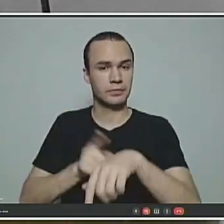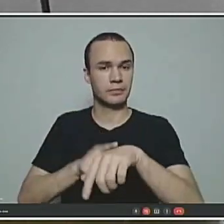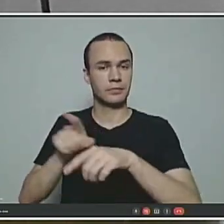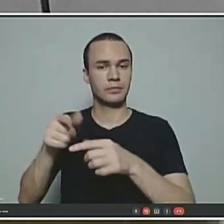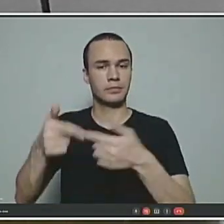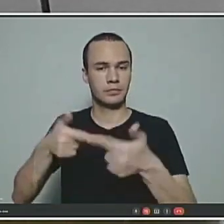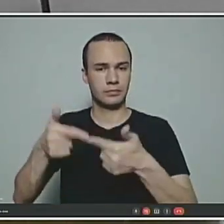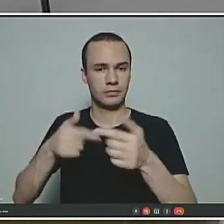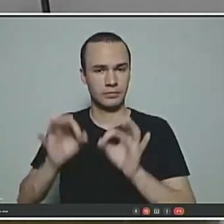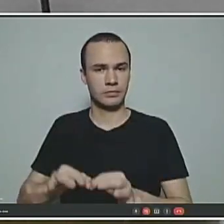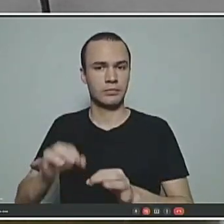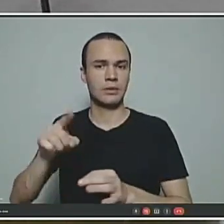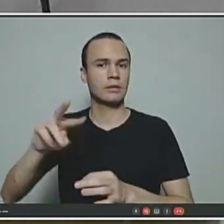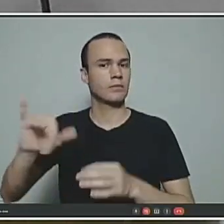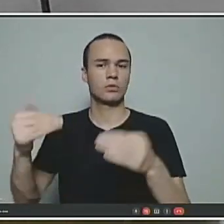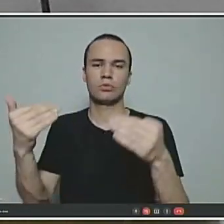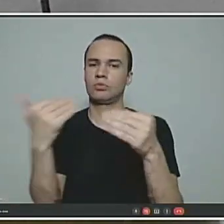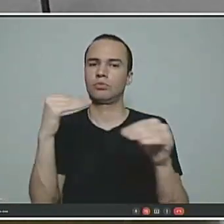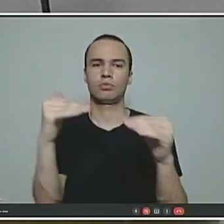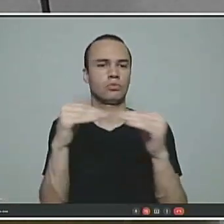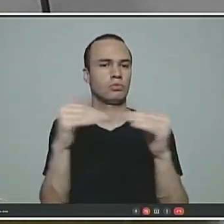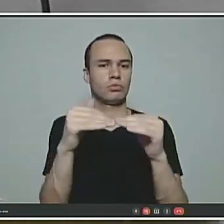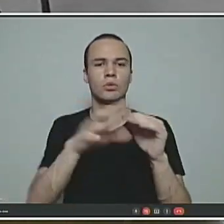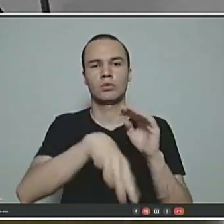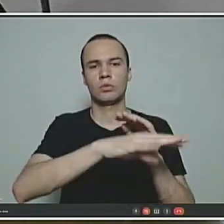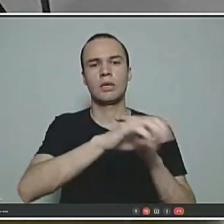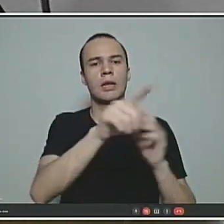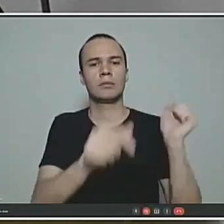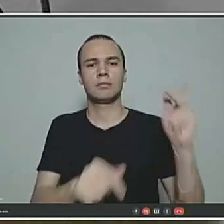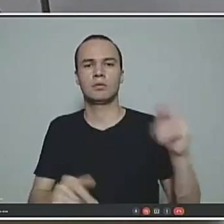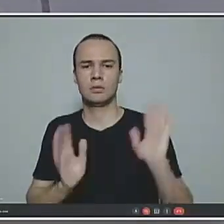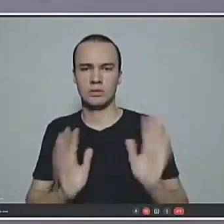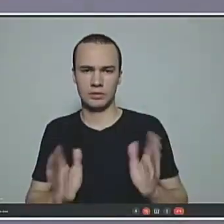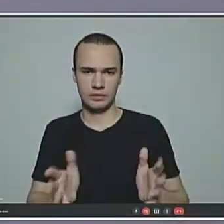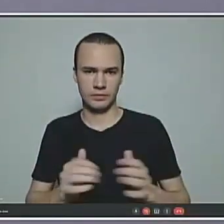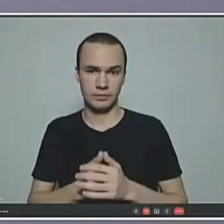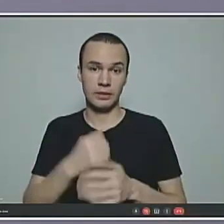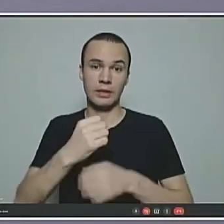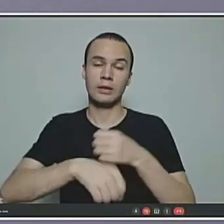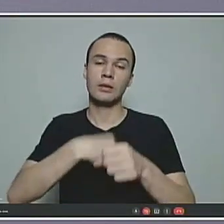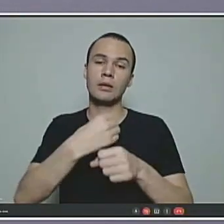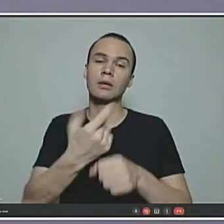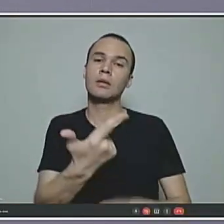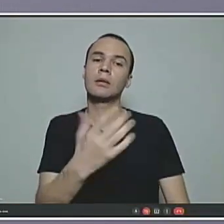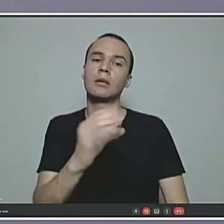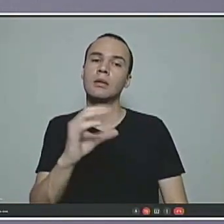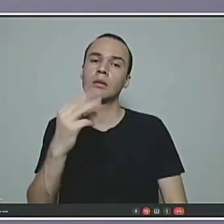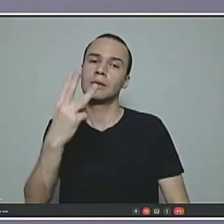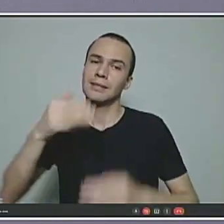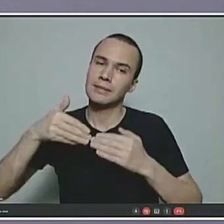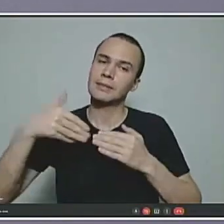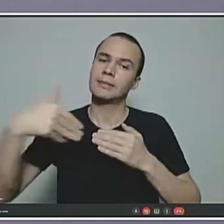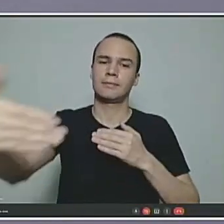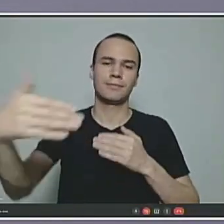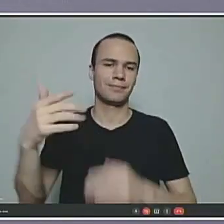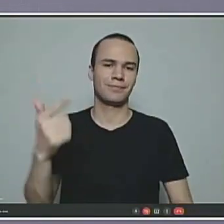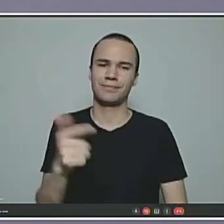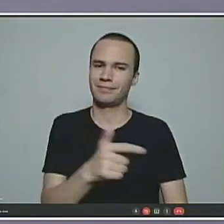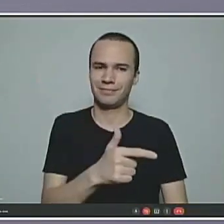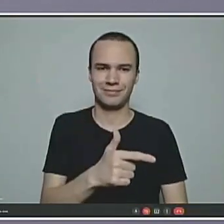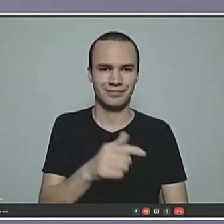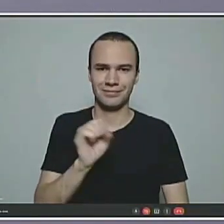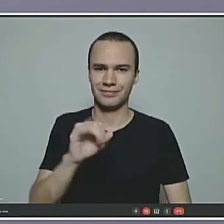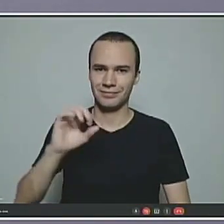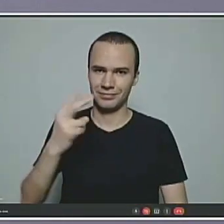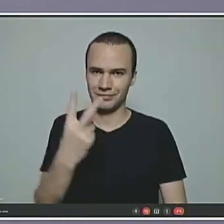proporção deve ser para o servidor aposentado. Depois de 2003, nós já temos média. Quem entrou depois de